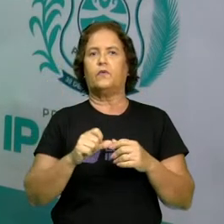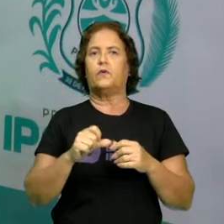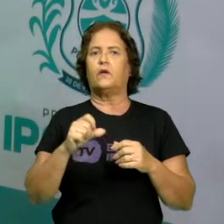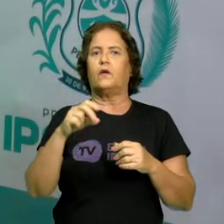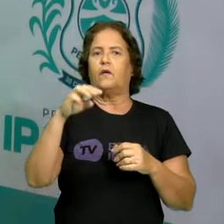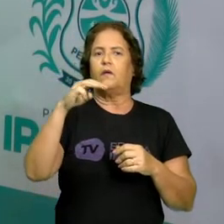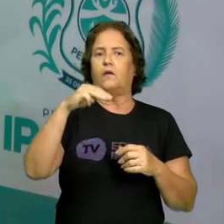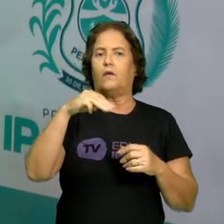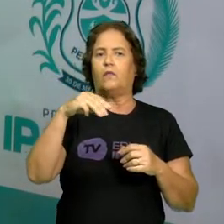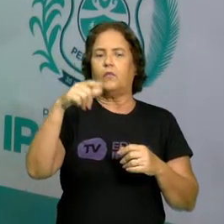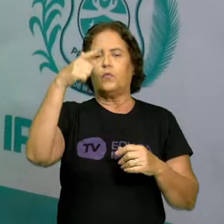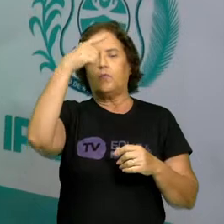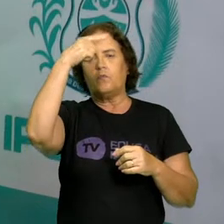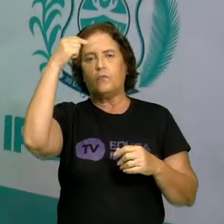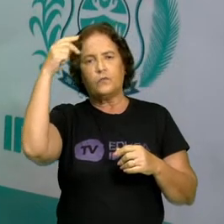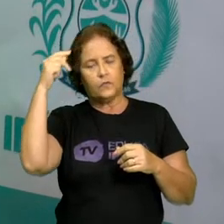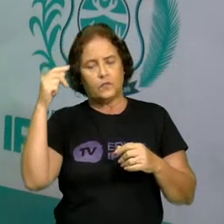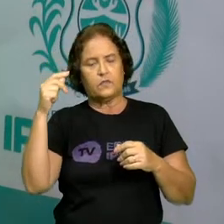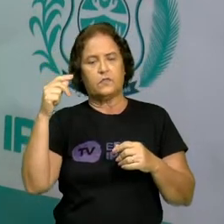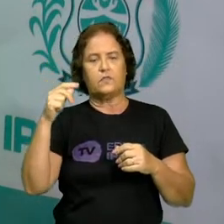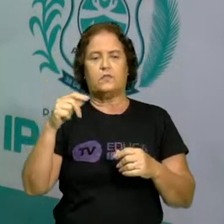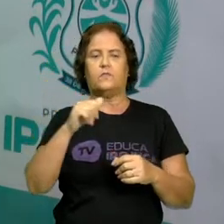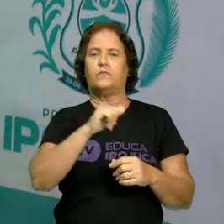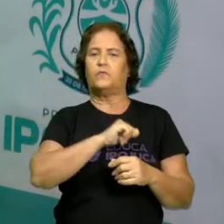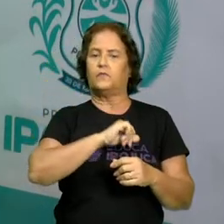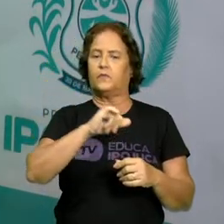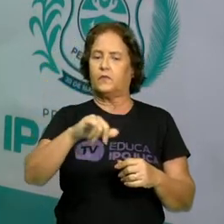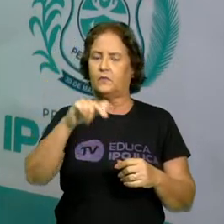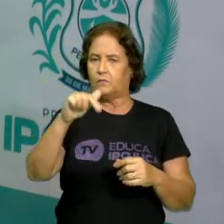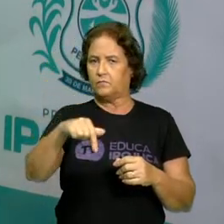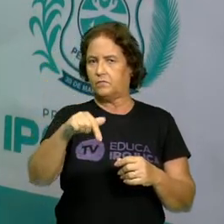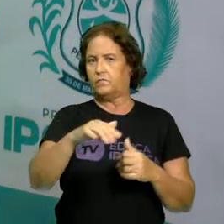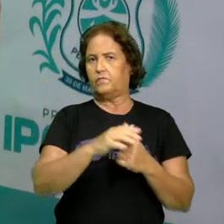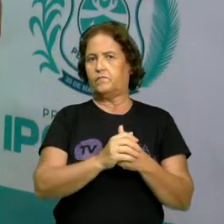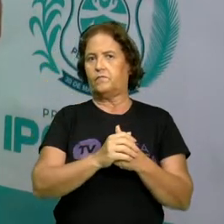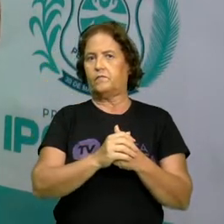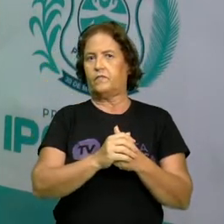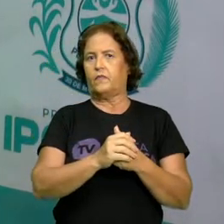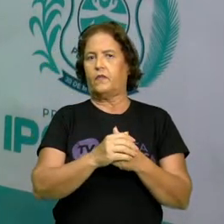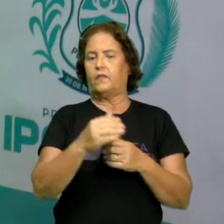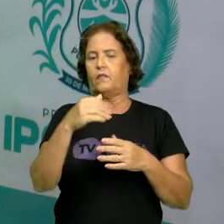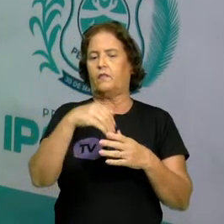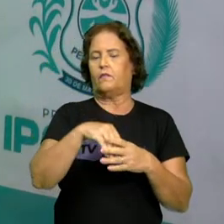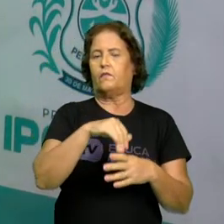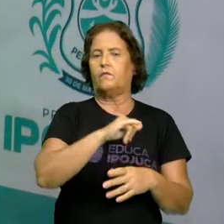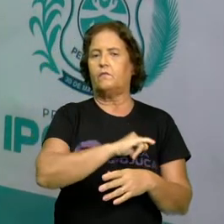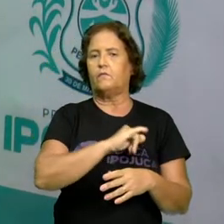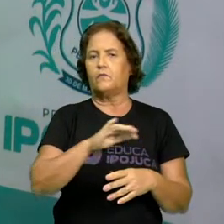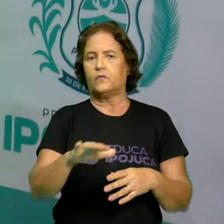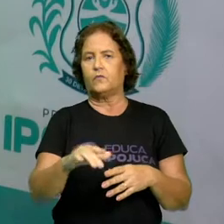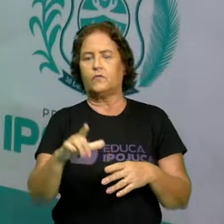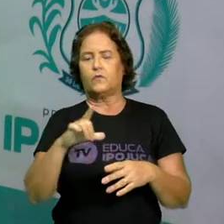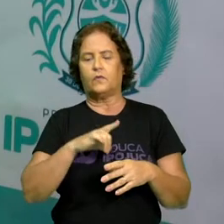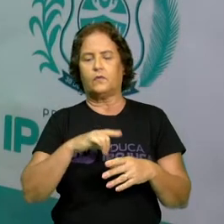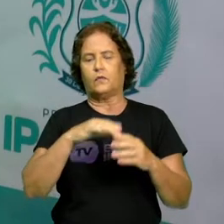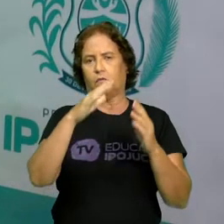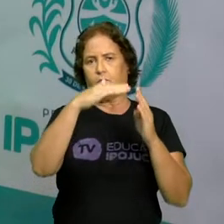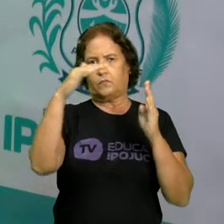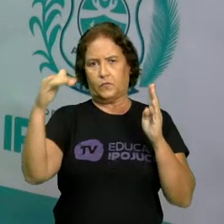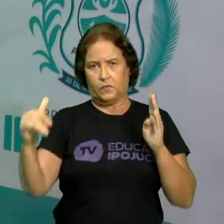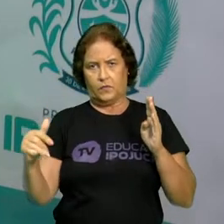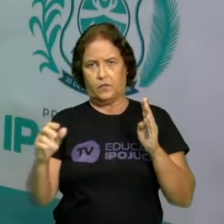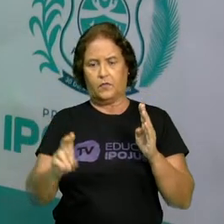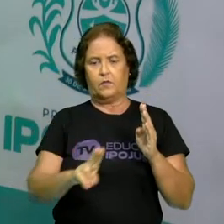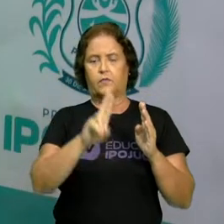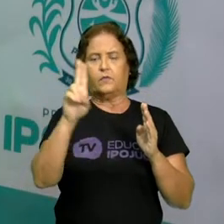da nossa cidade, minha gente. Faz parte da nossa cidade de Pojuca. A biblioteca está lá para